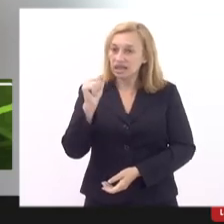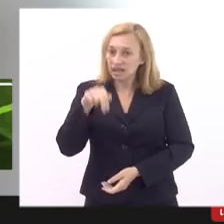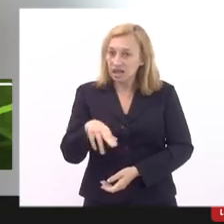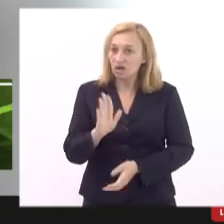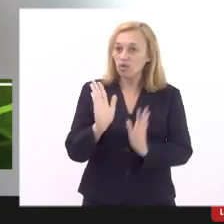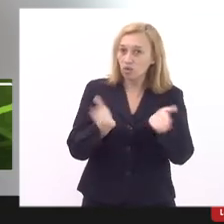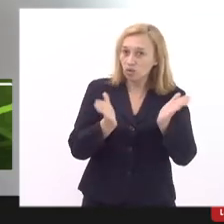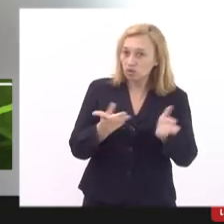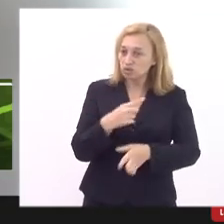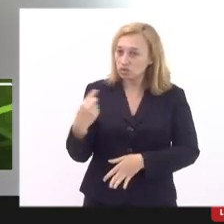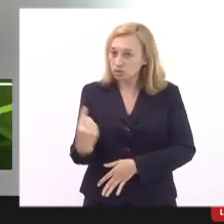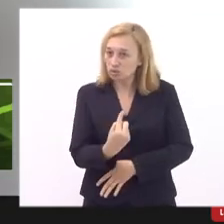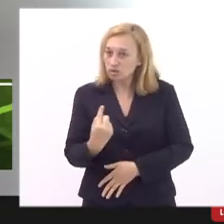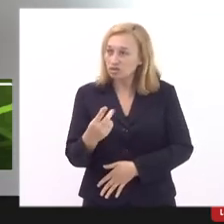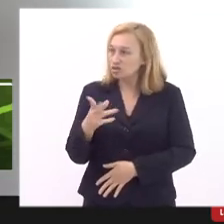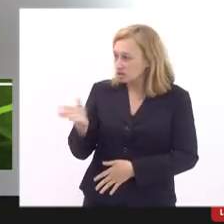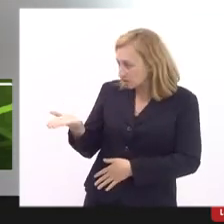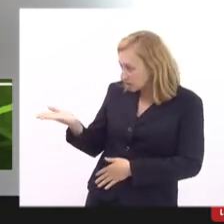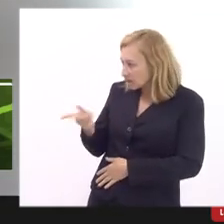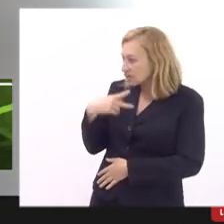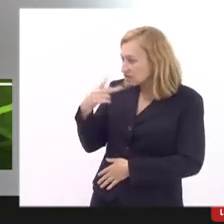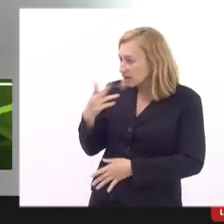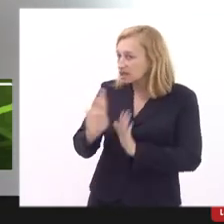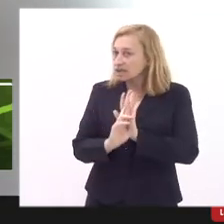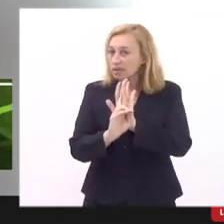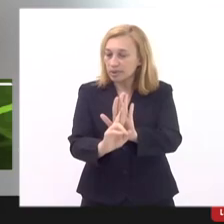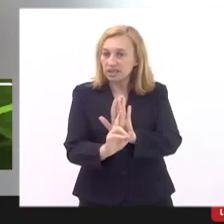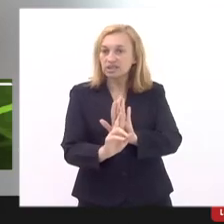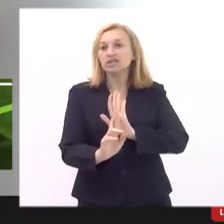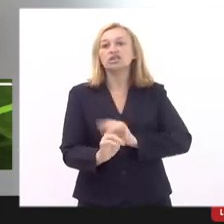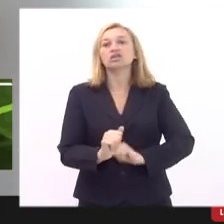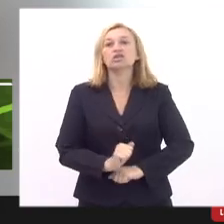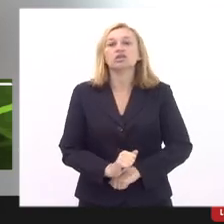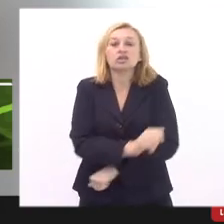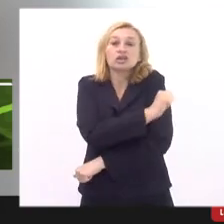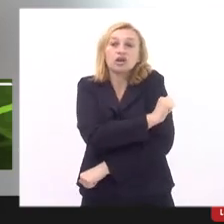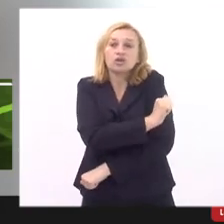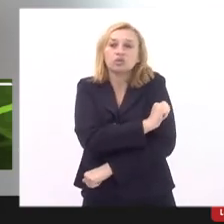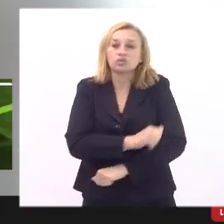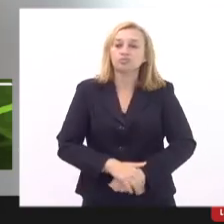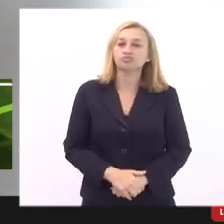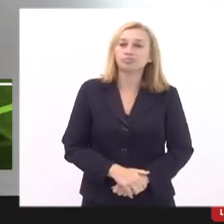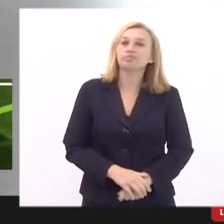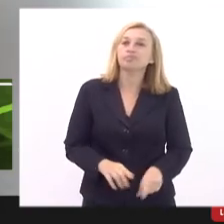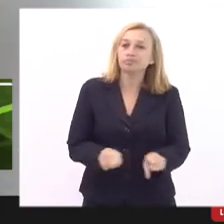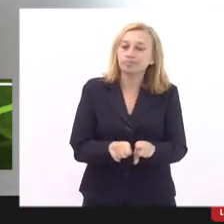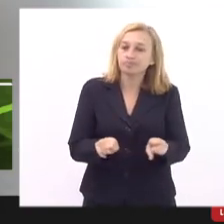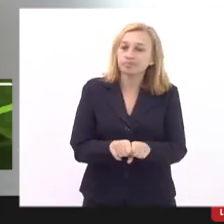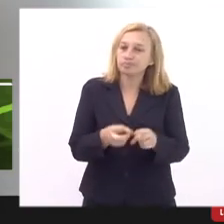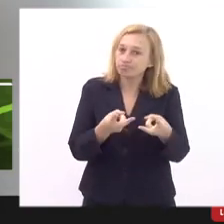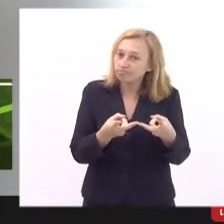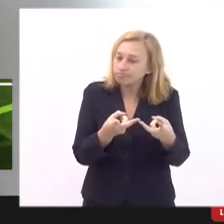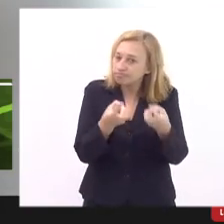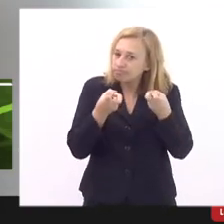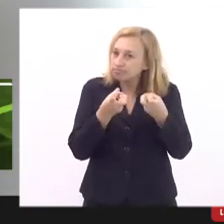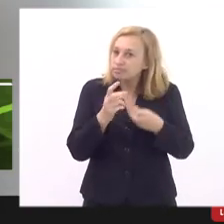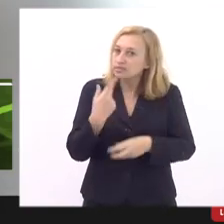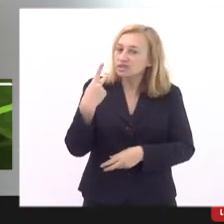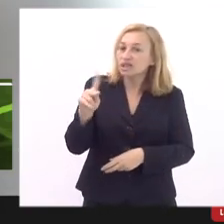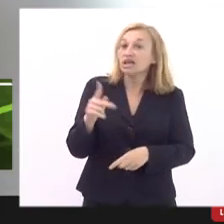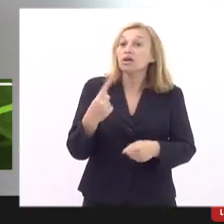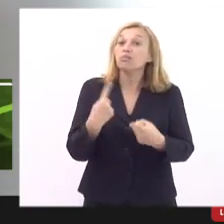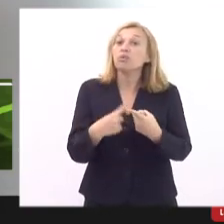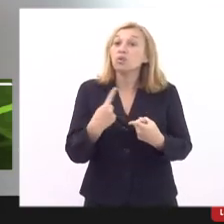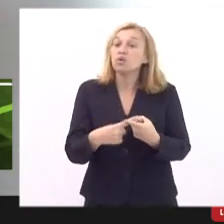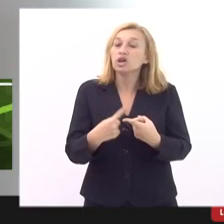Natan que vocês comentaram que está aí como representante dos alunos para também dar essa percepção deles porque